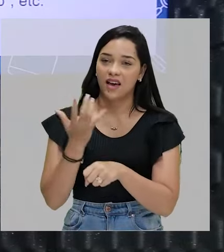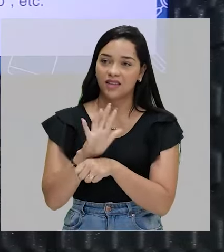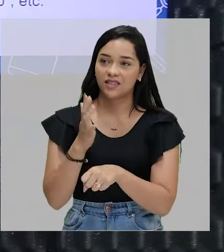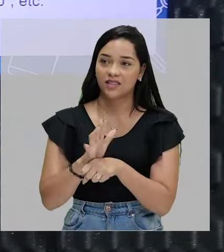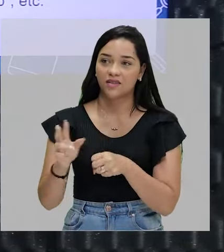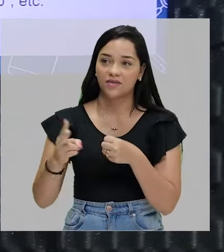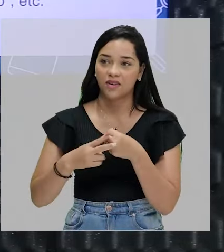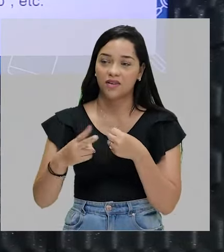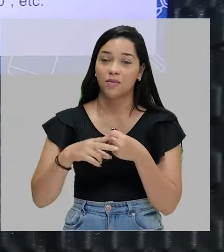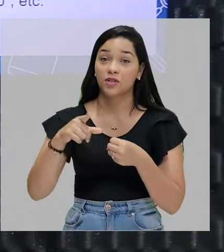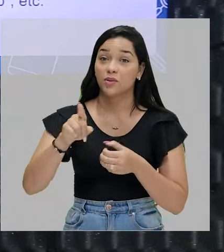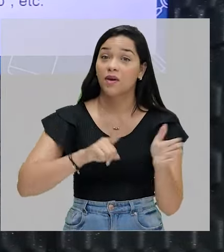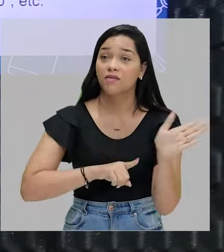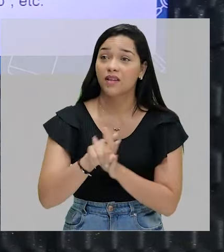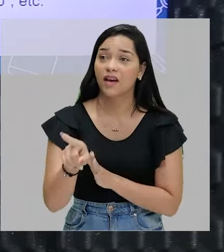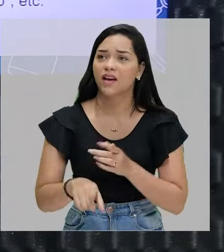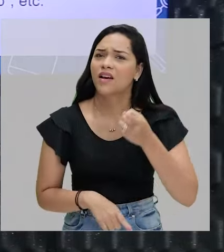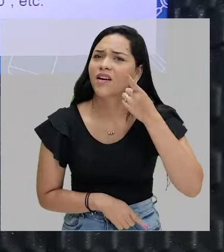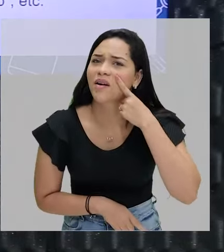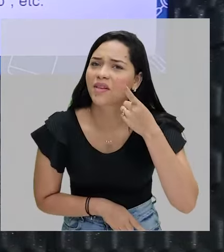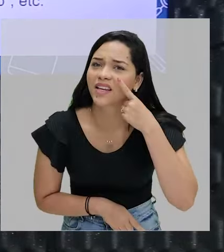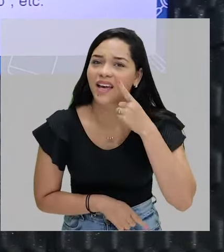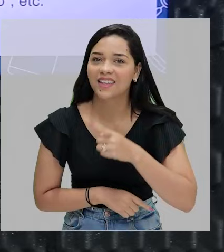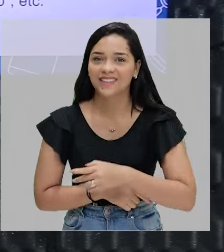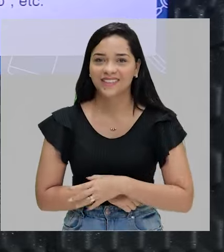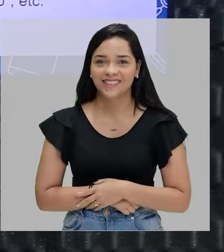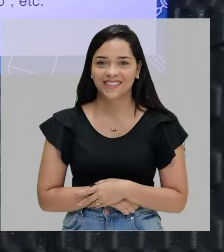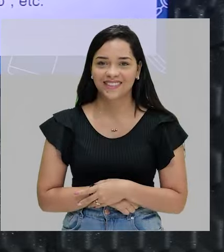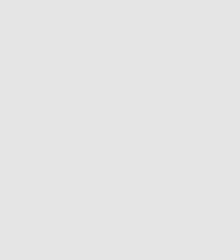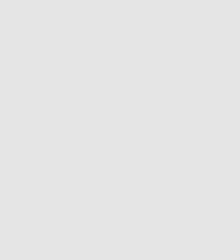verbal para te perguntar, compliquei?